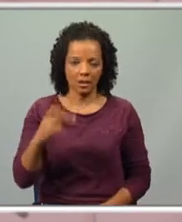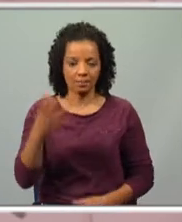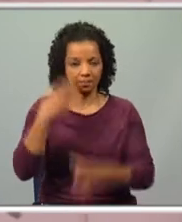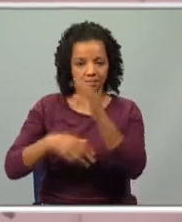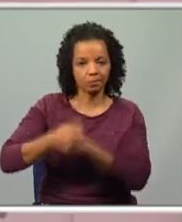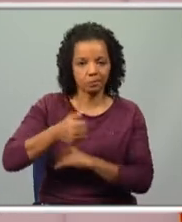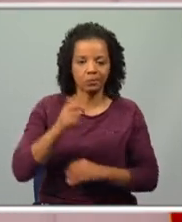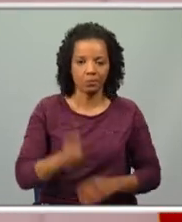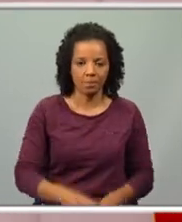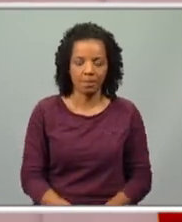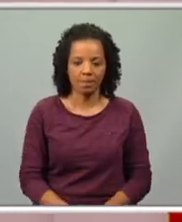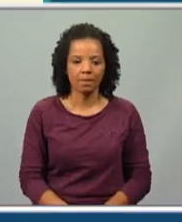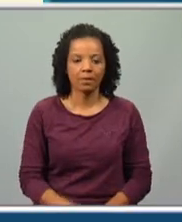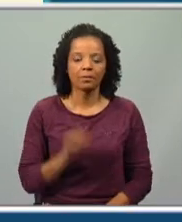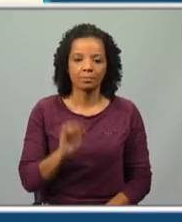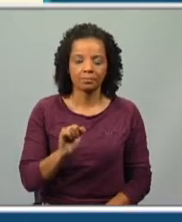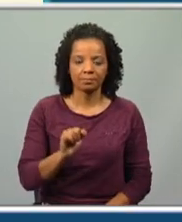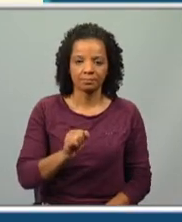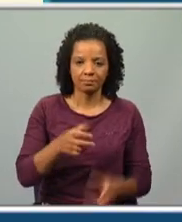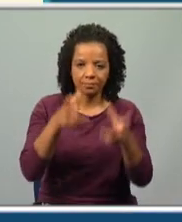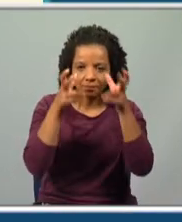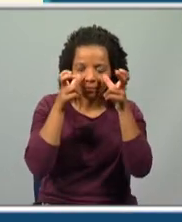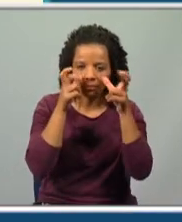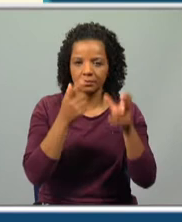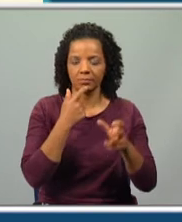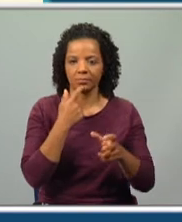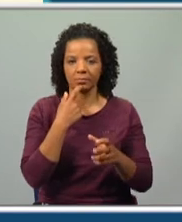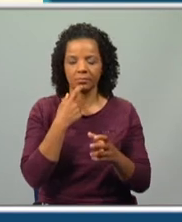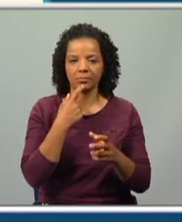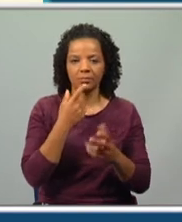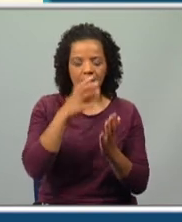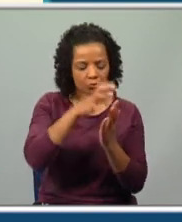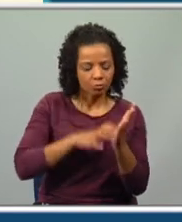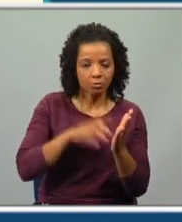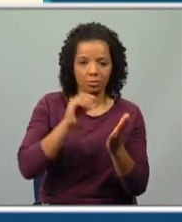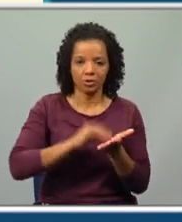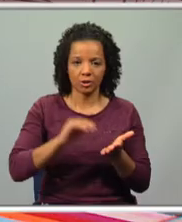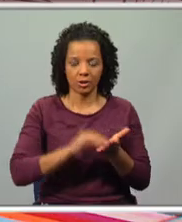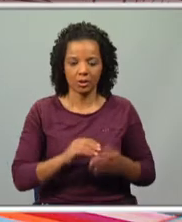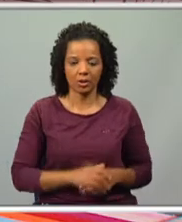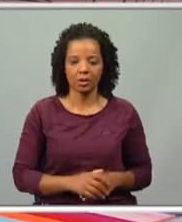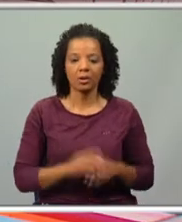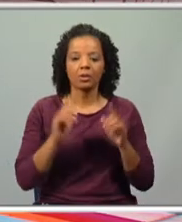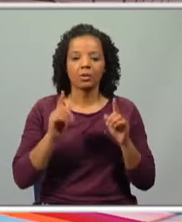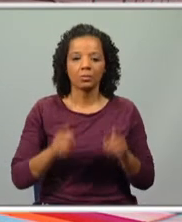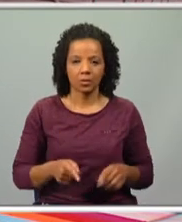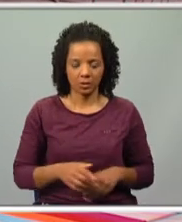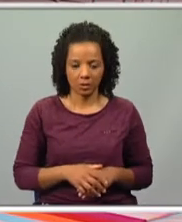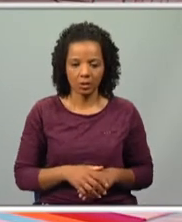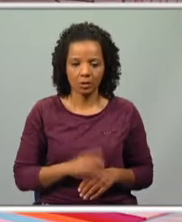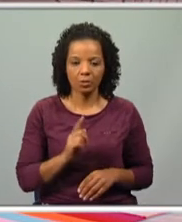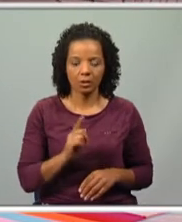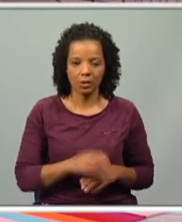aprendizagens essenciais serão dos domínios da oralidade, da educação literária e da escrita e vamos, então, começar pela